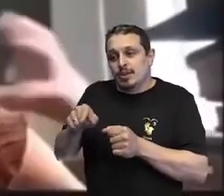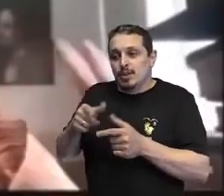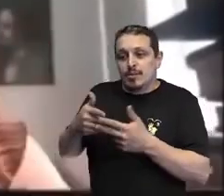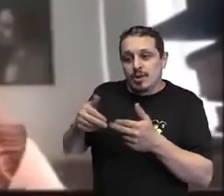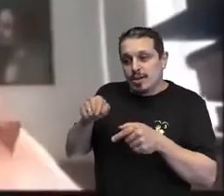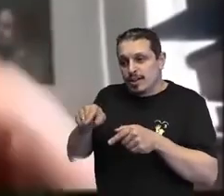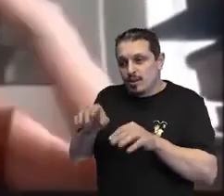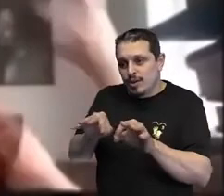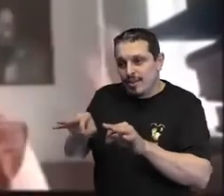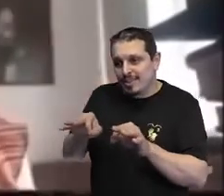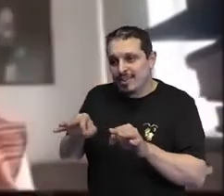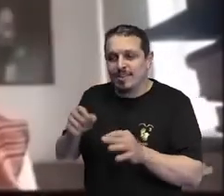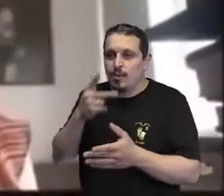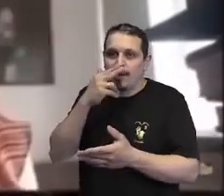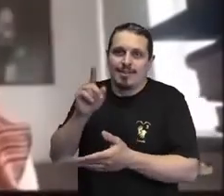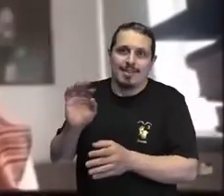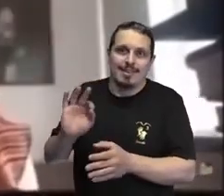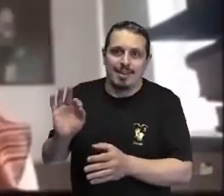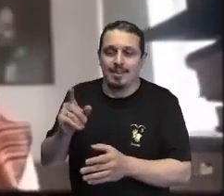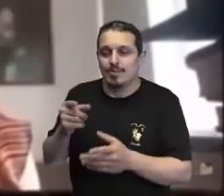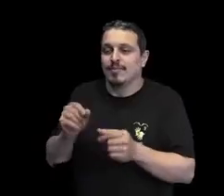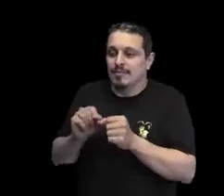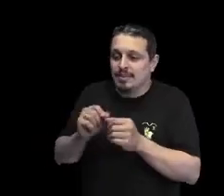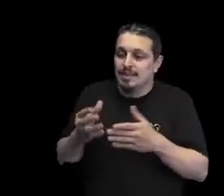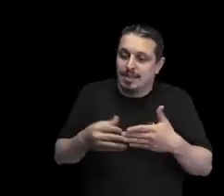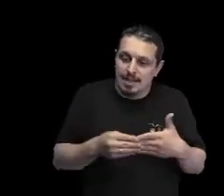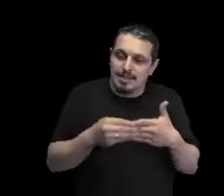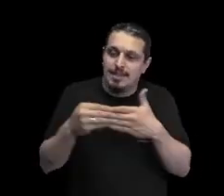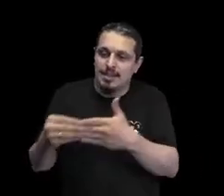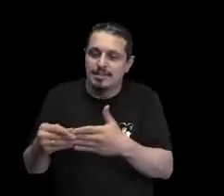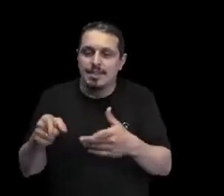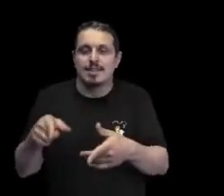você está colocando numa equipe profissional. Exato.